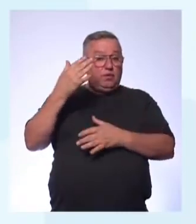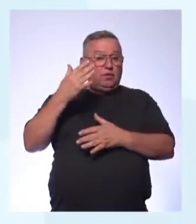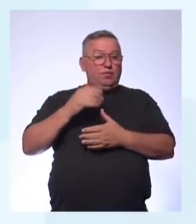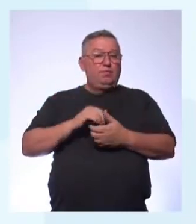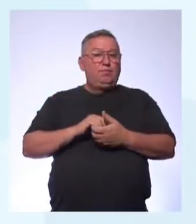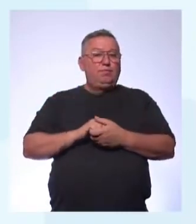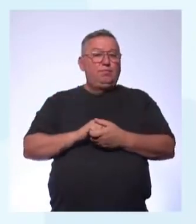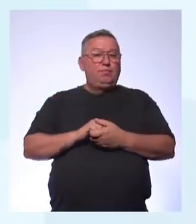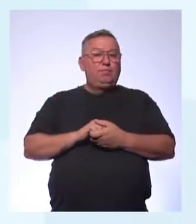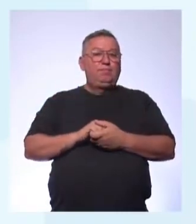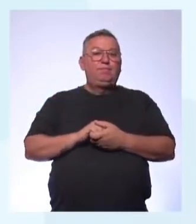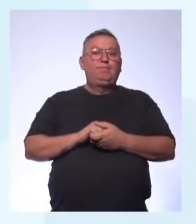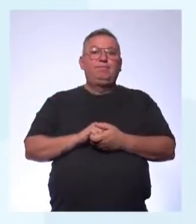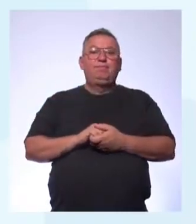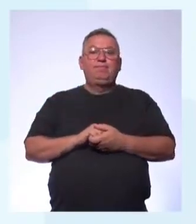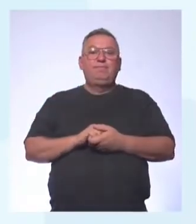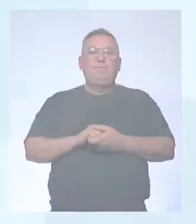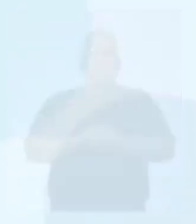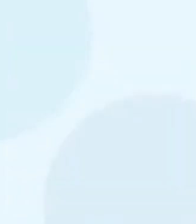Thank you